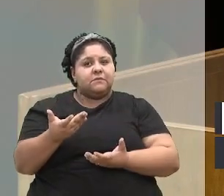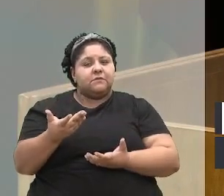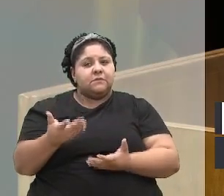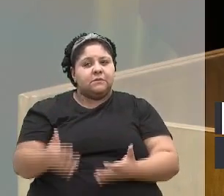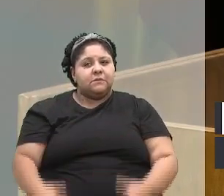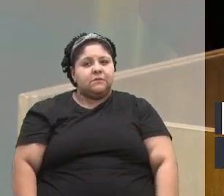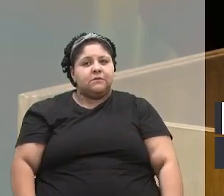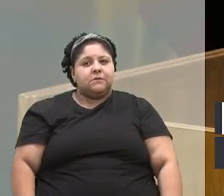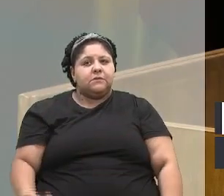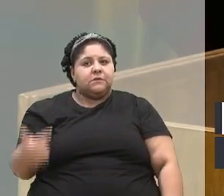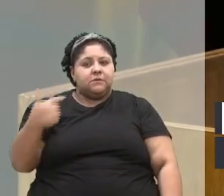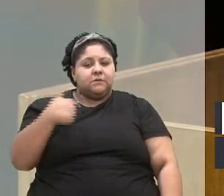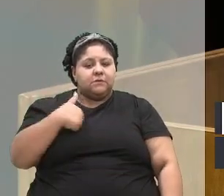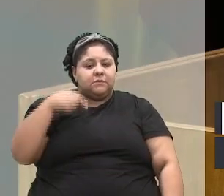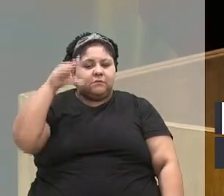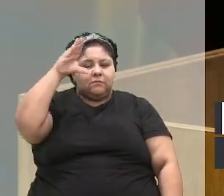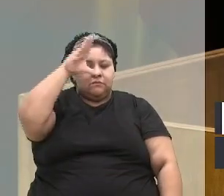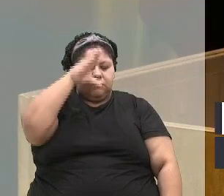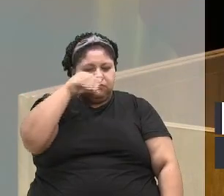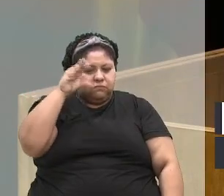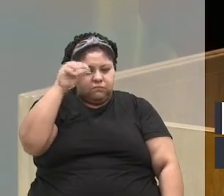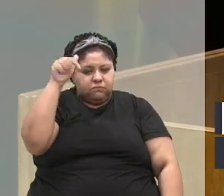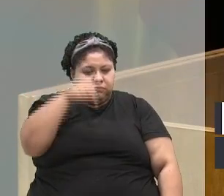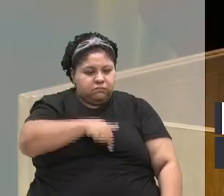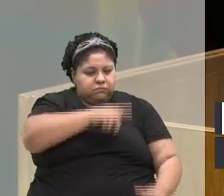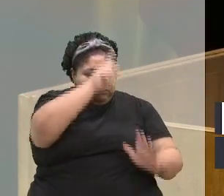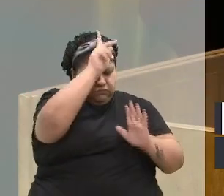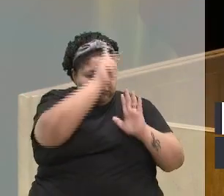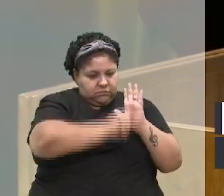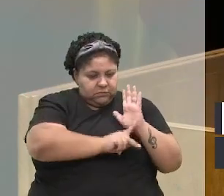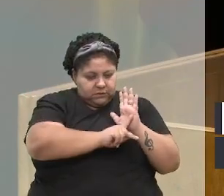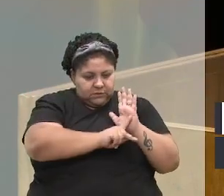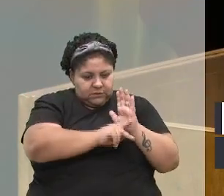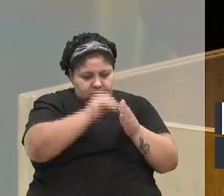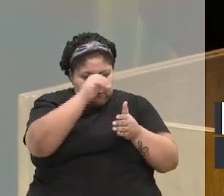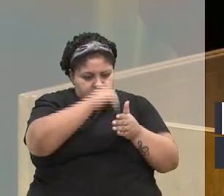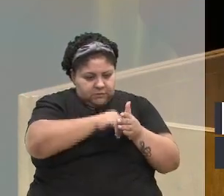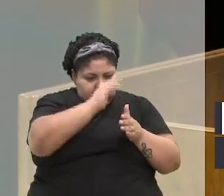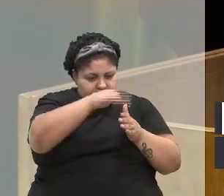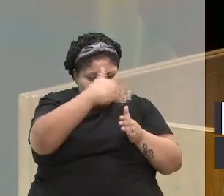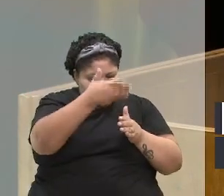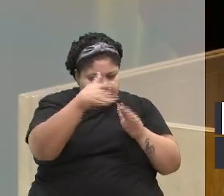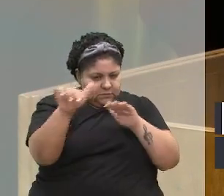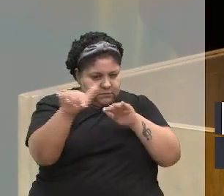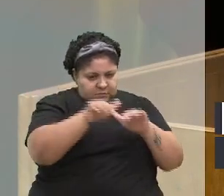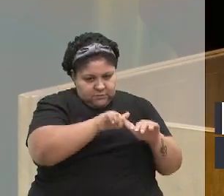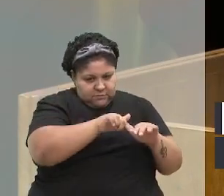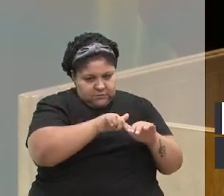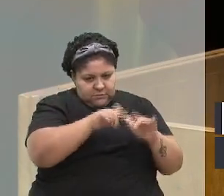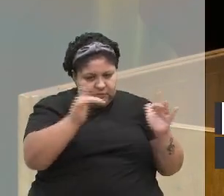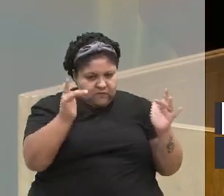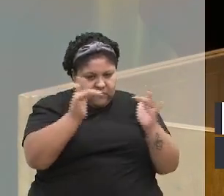Eu estava aqui observando, nesse projeto que vai ser votado a próxima semana, até vou alincar aqui,